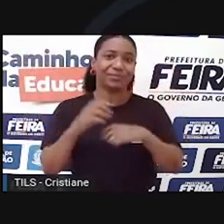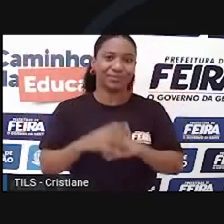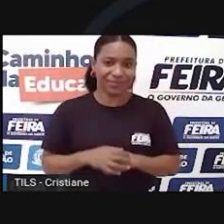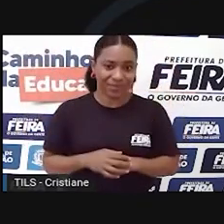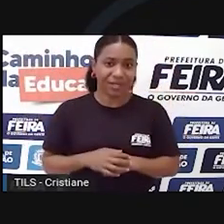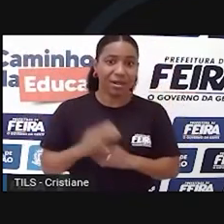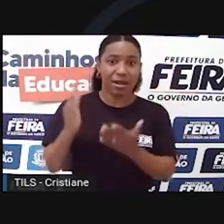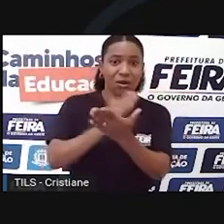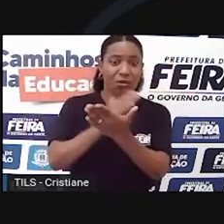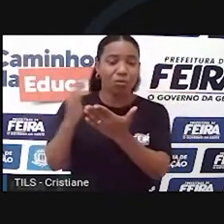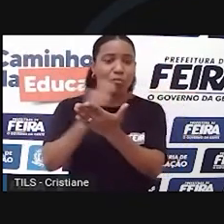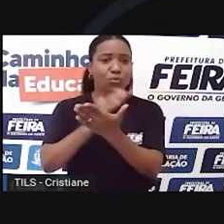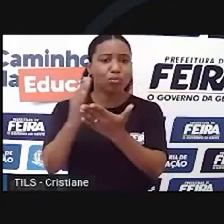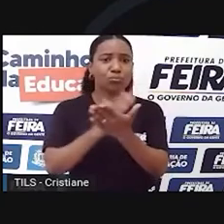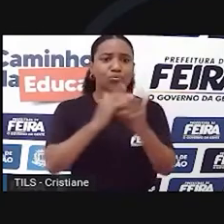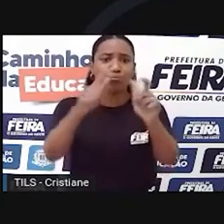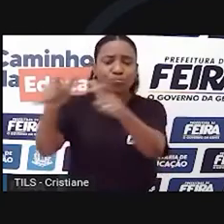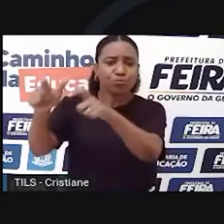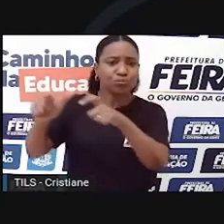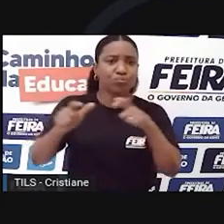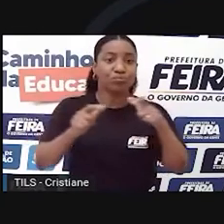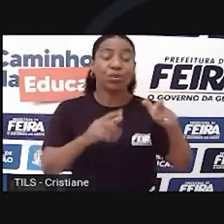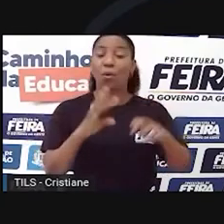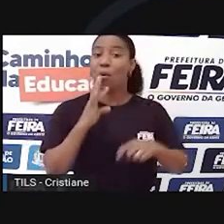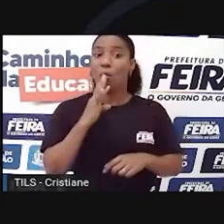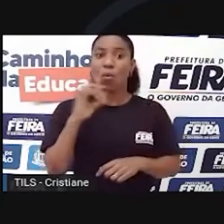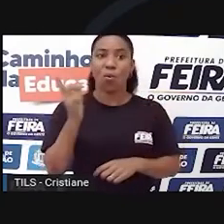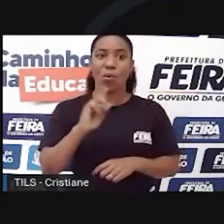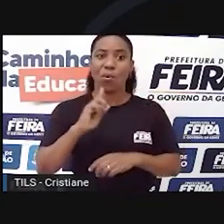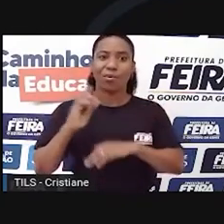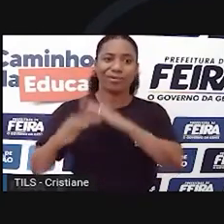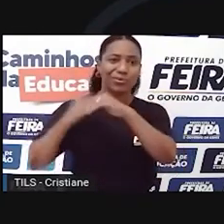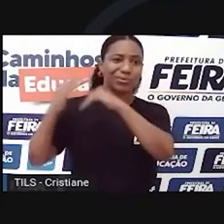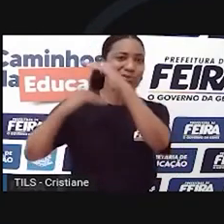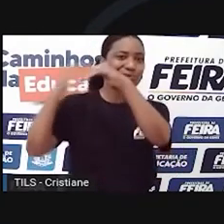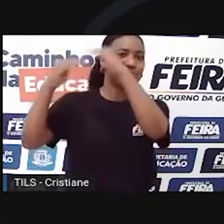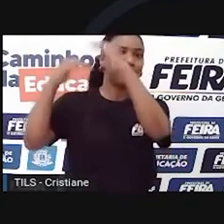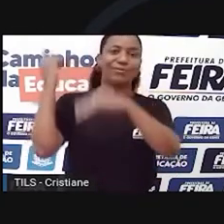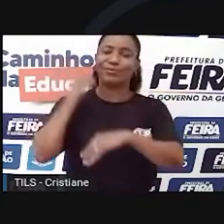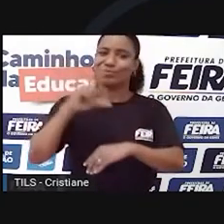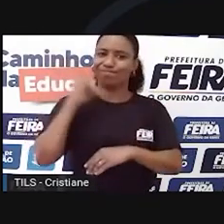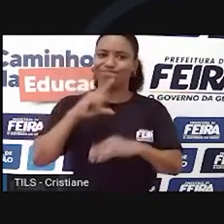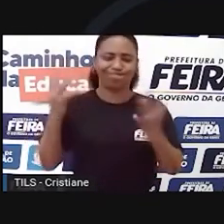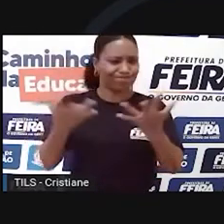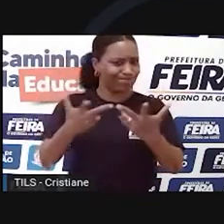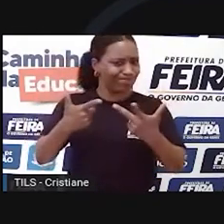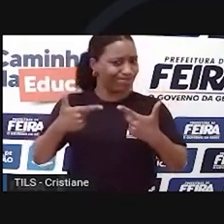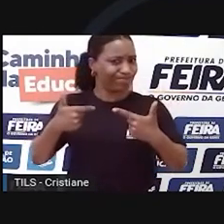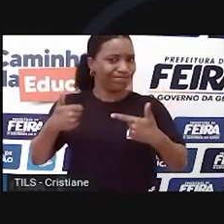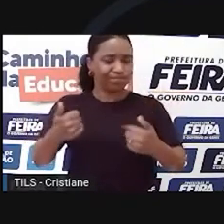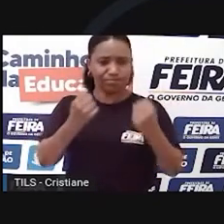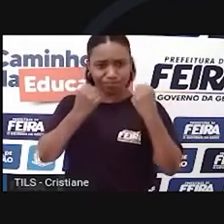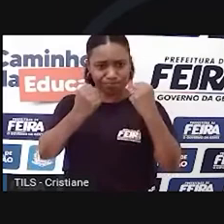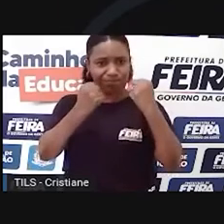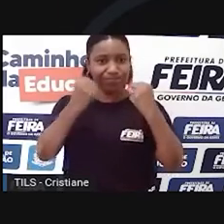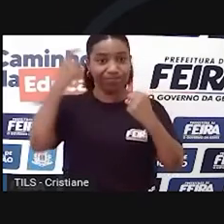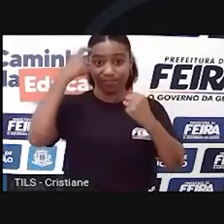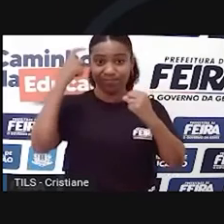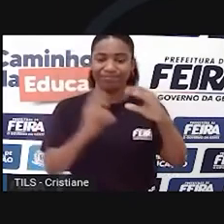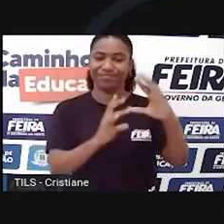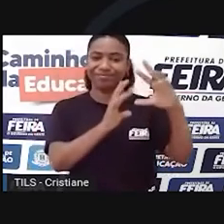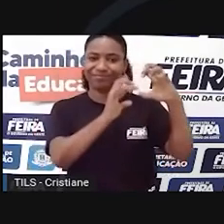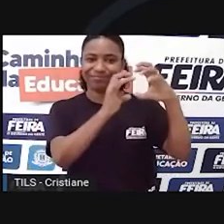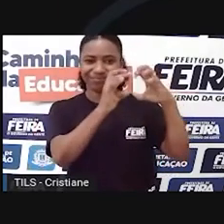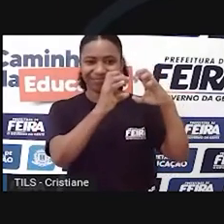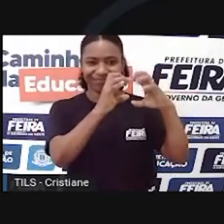outros colaborassem em grande escala. Essa habilidade garantiu vantagens na disputa por recursos e alimentos contra outras espécies de humanos que colaboravam em grupos